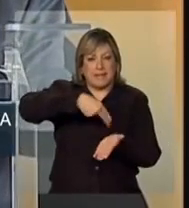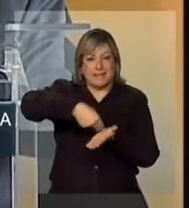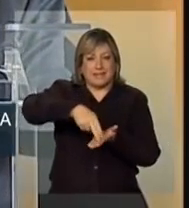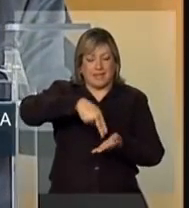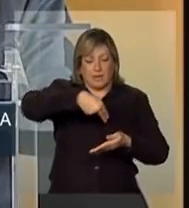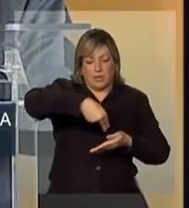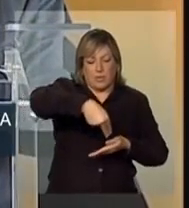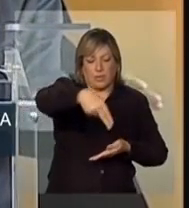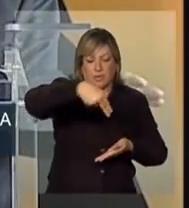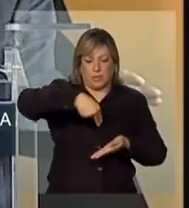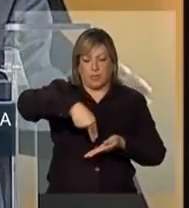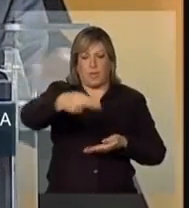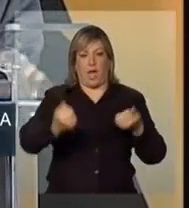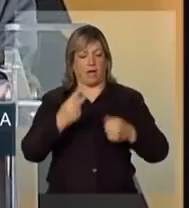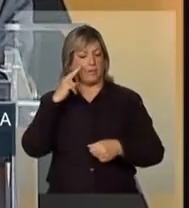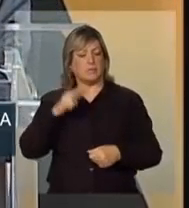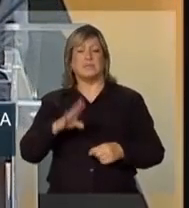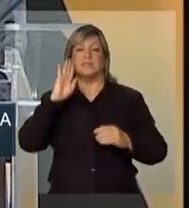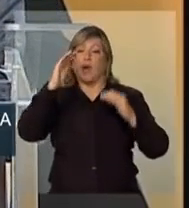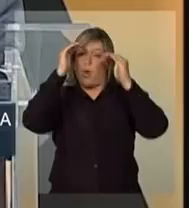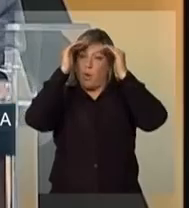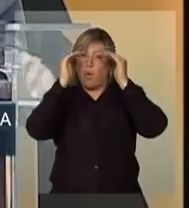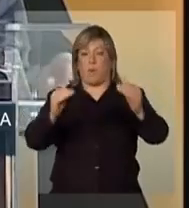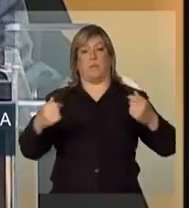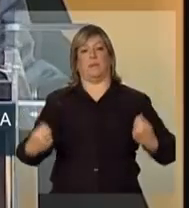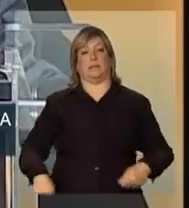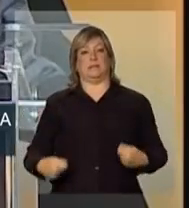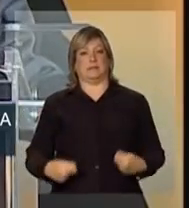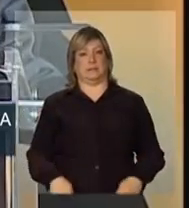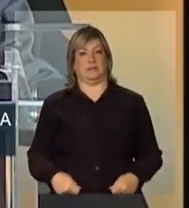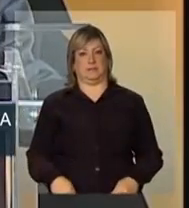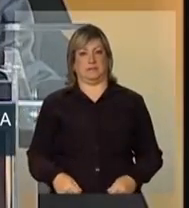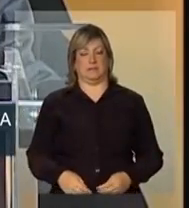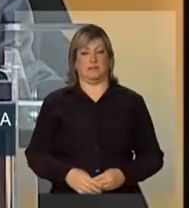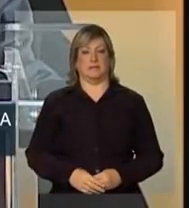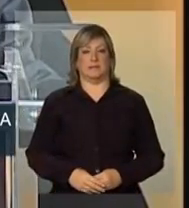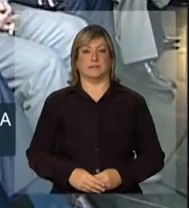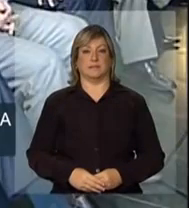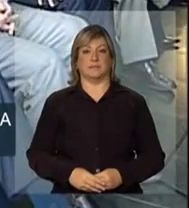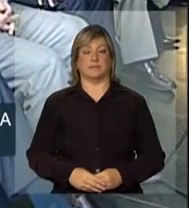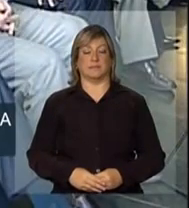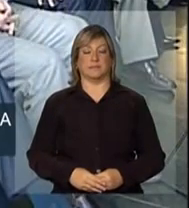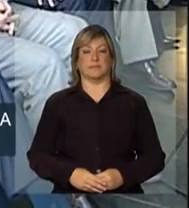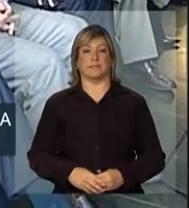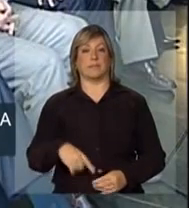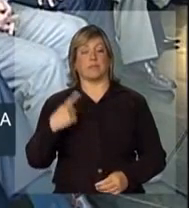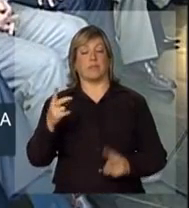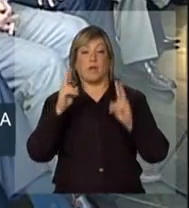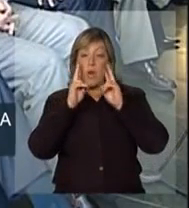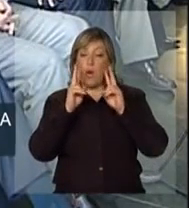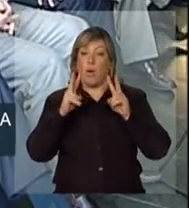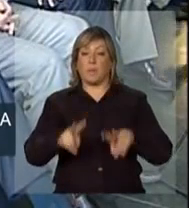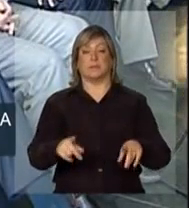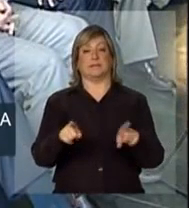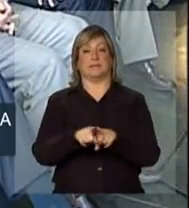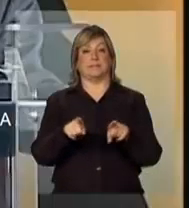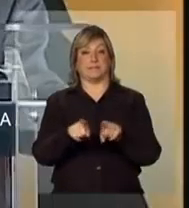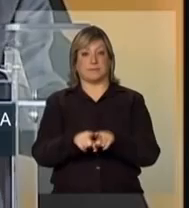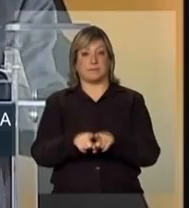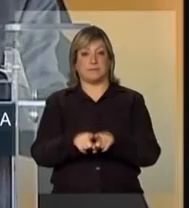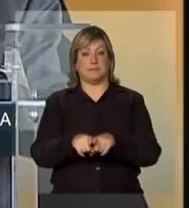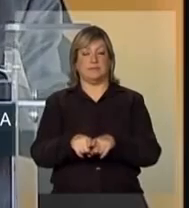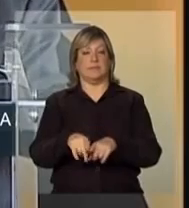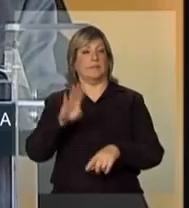E, na verdade, companheiros, observar as velocidades